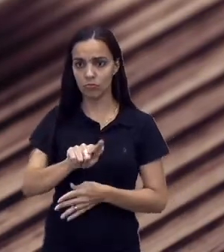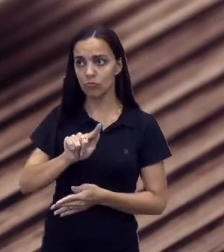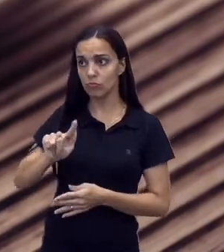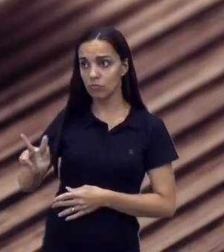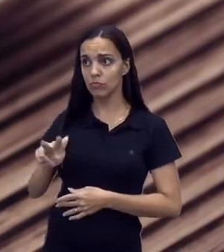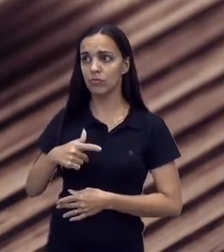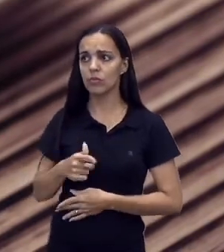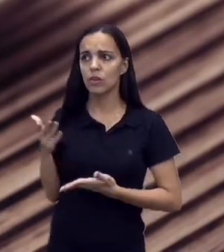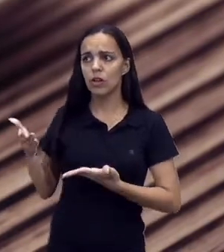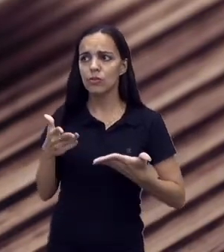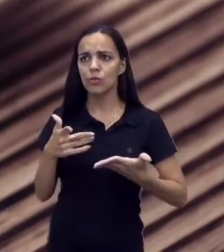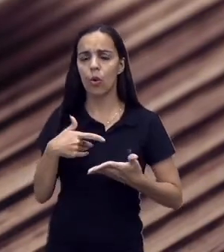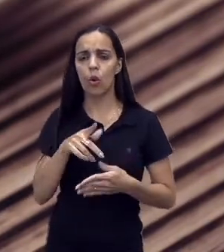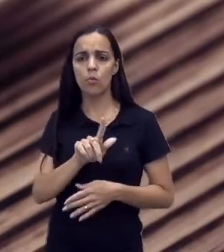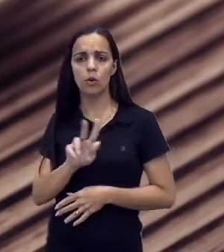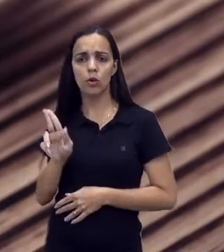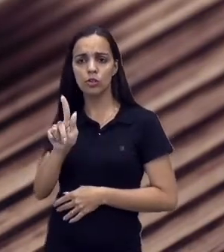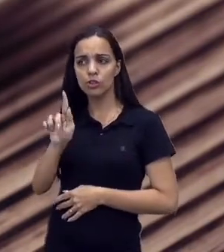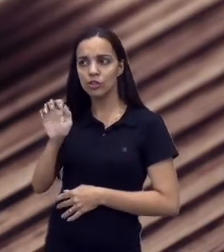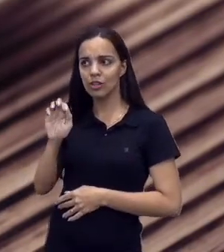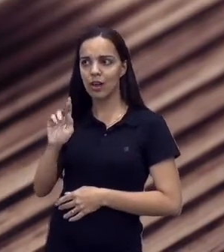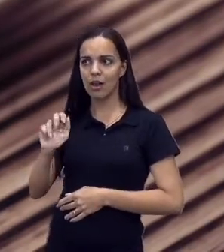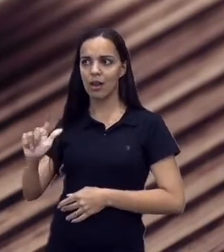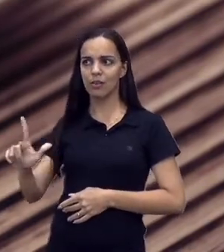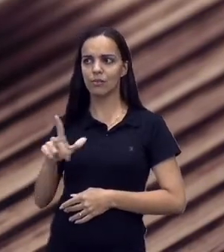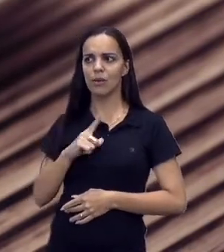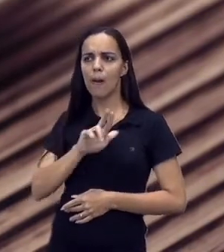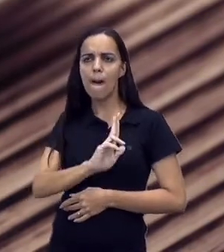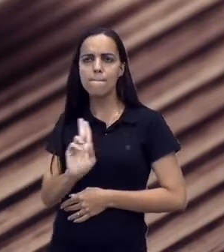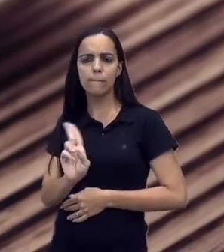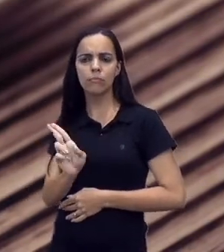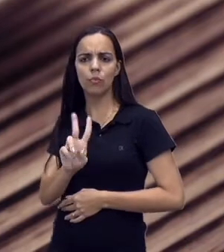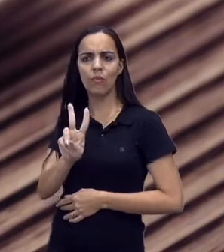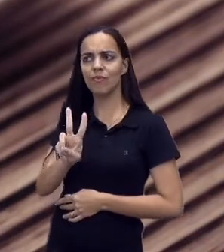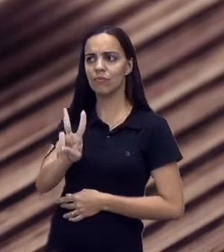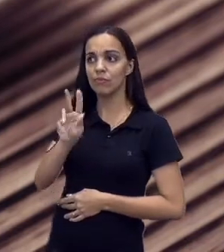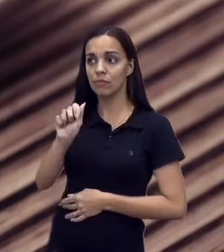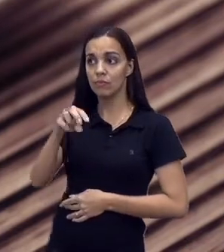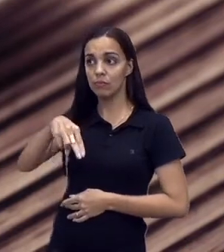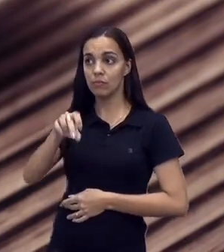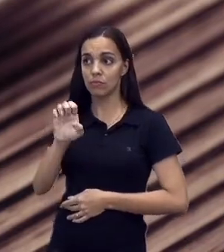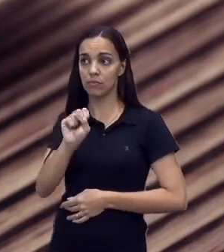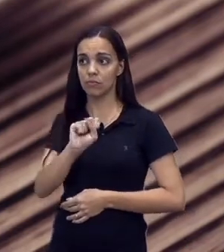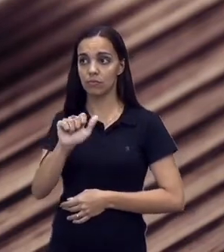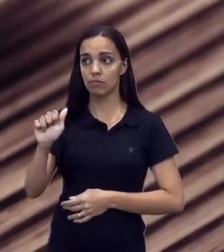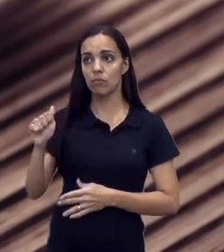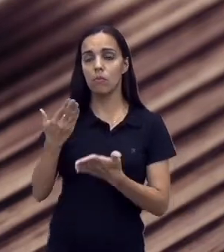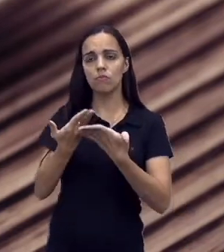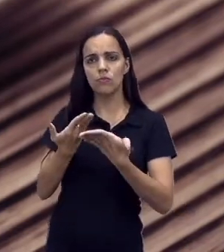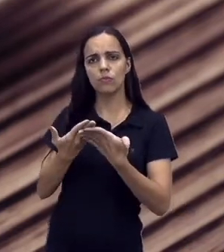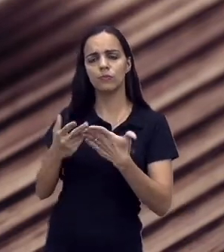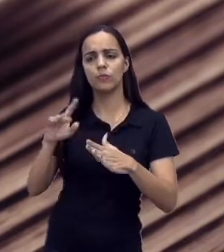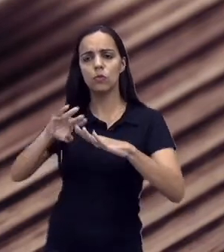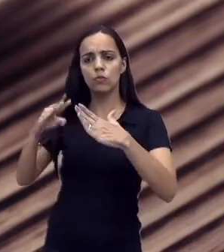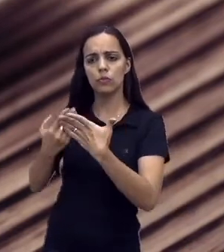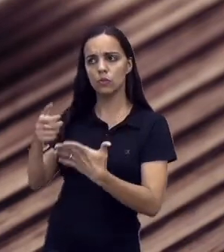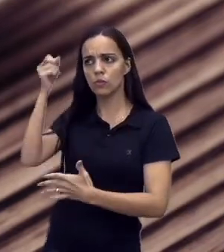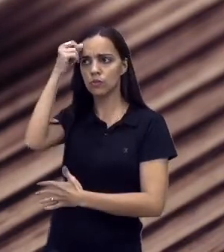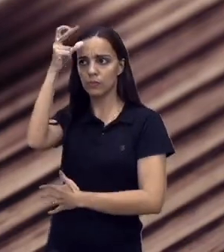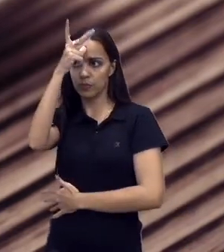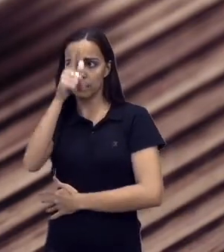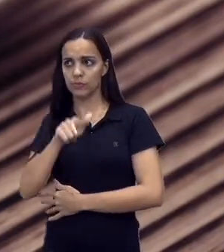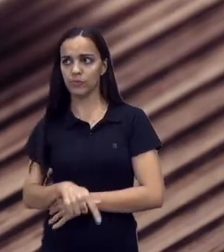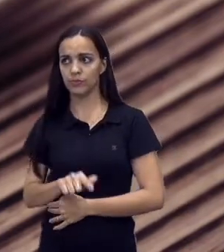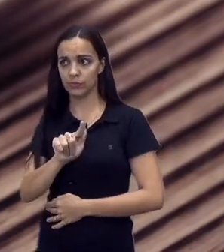Sr. José Geraldo Lemos Prata. Meu nome é Vanessa Gabriela Ferreira, sou estudante da Escola Municipal